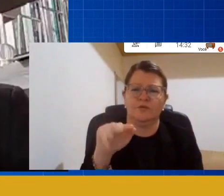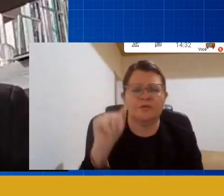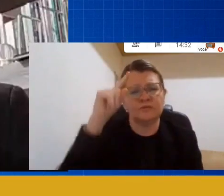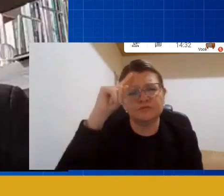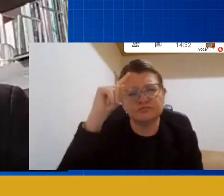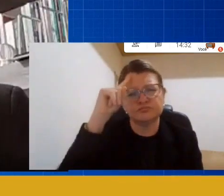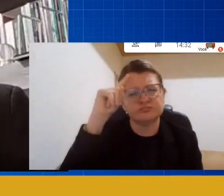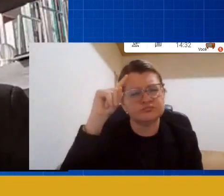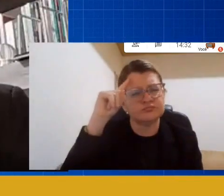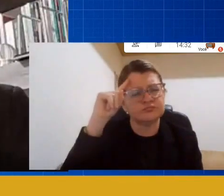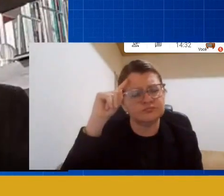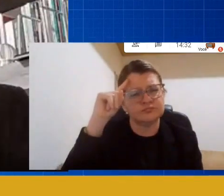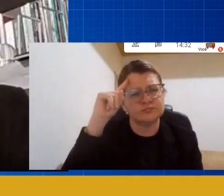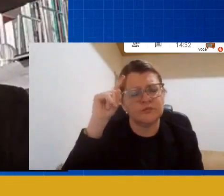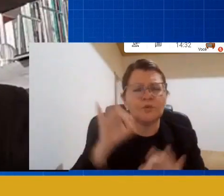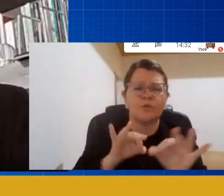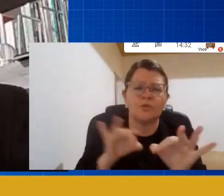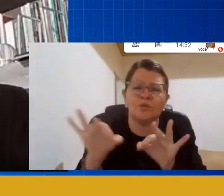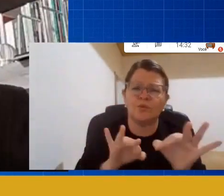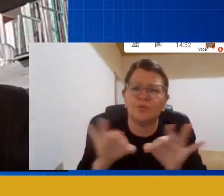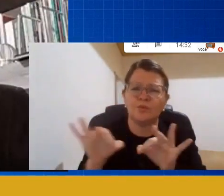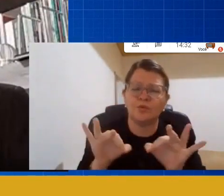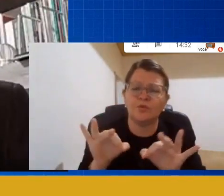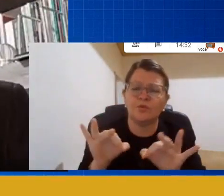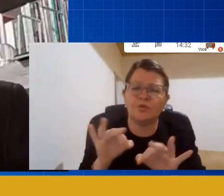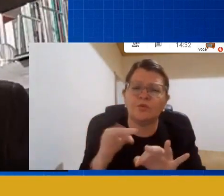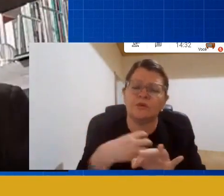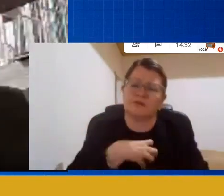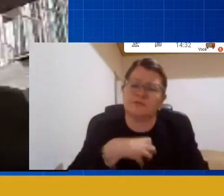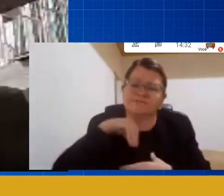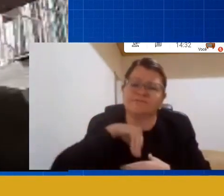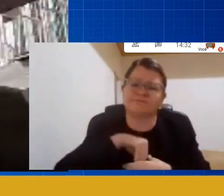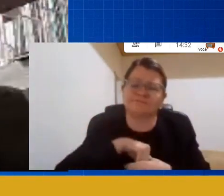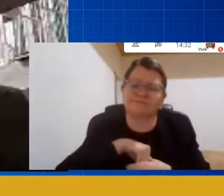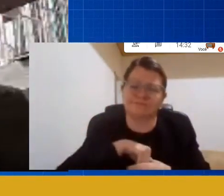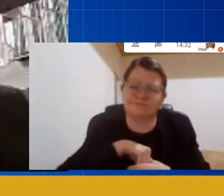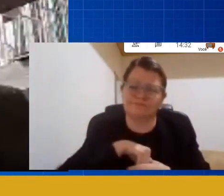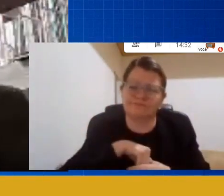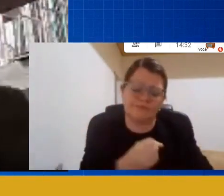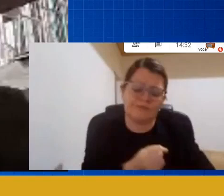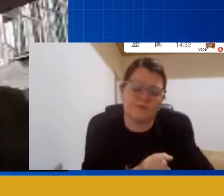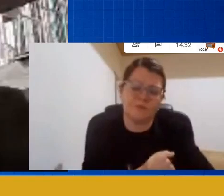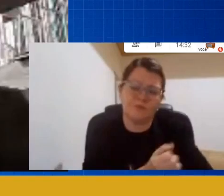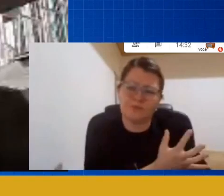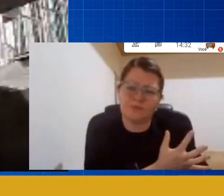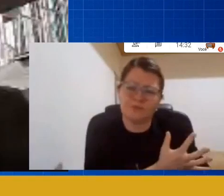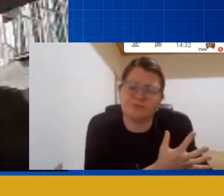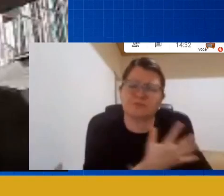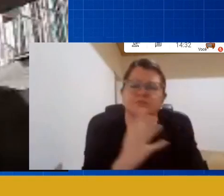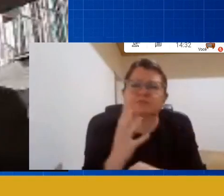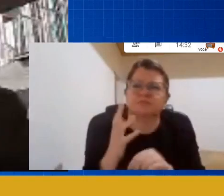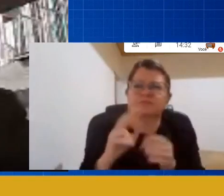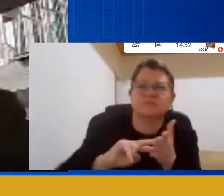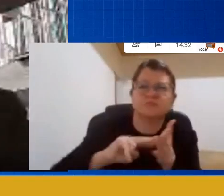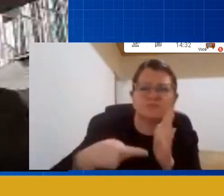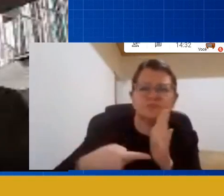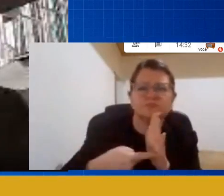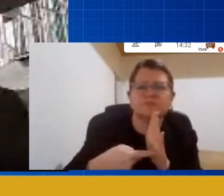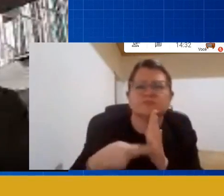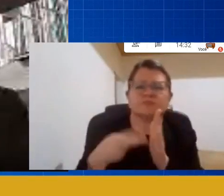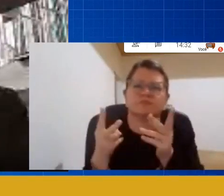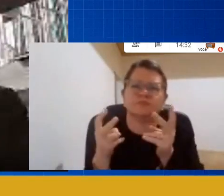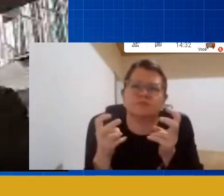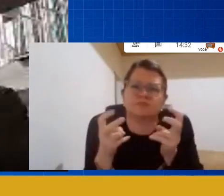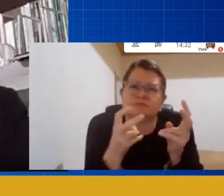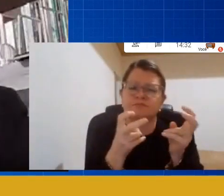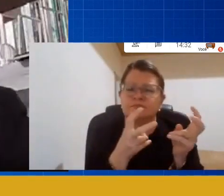as emoções dela você organiza o sentido das coisas para ela né então eu quando penso